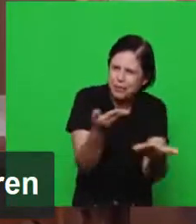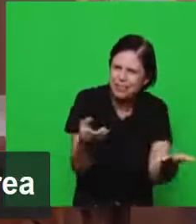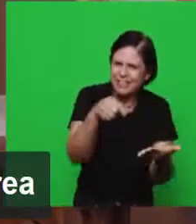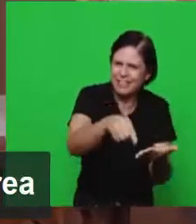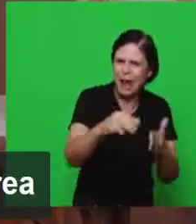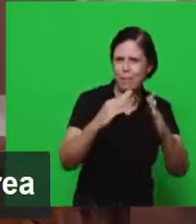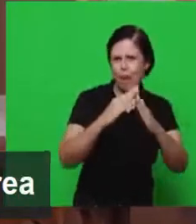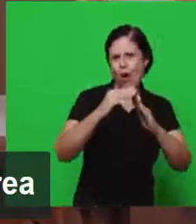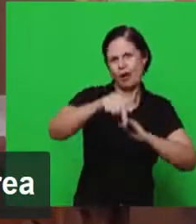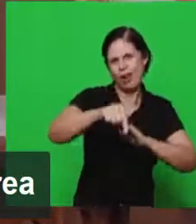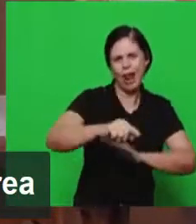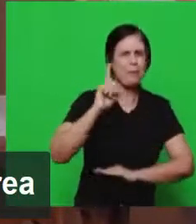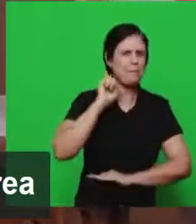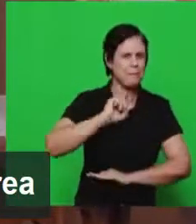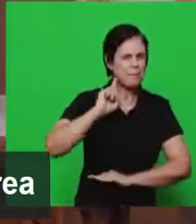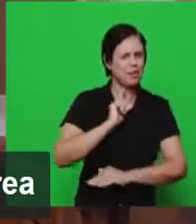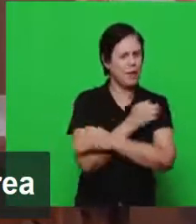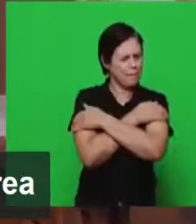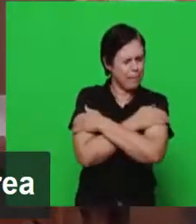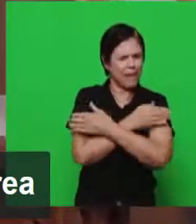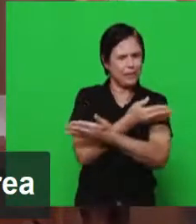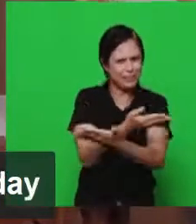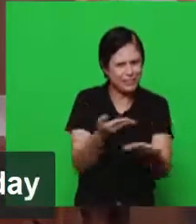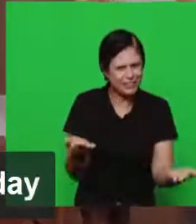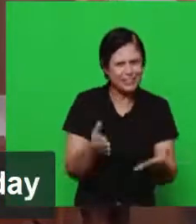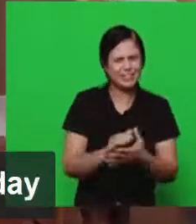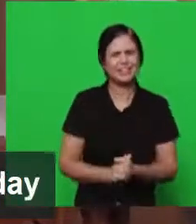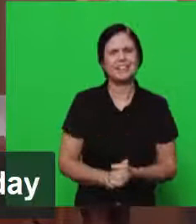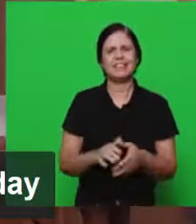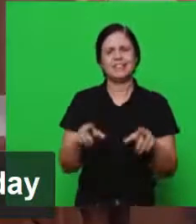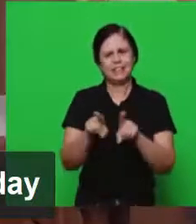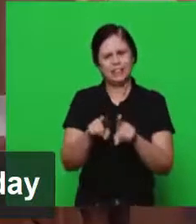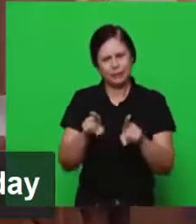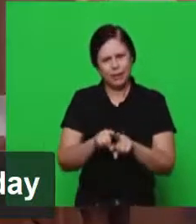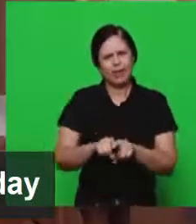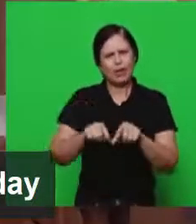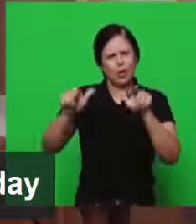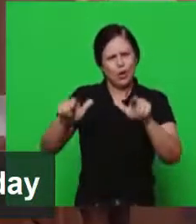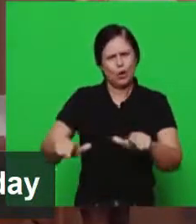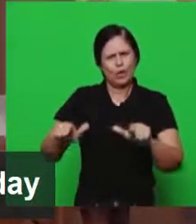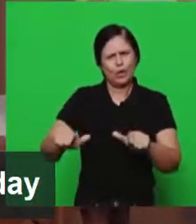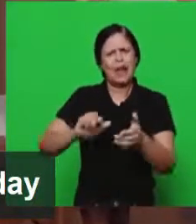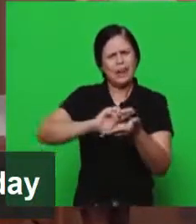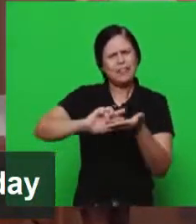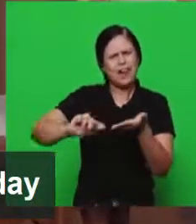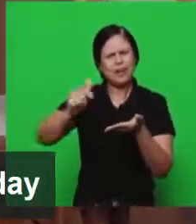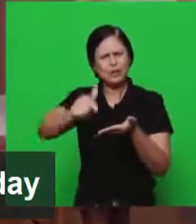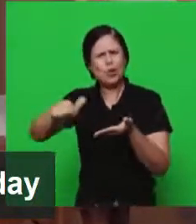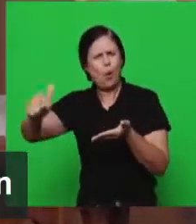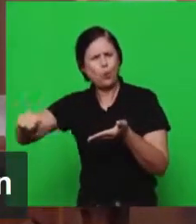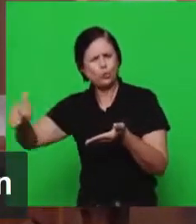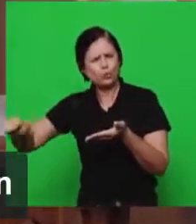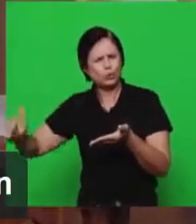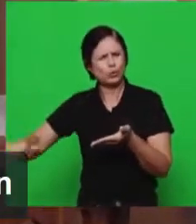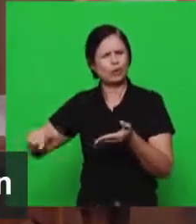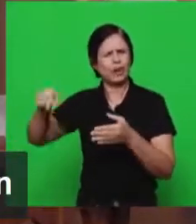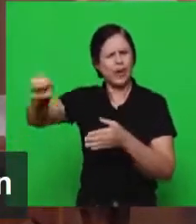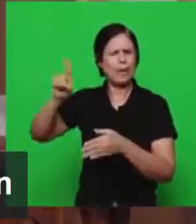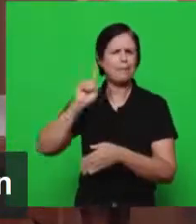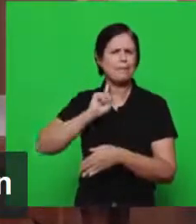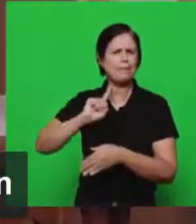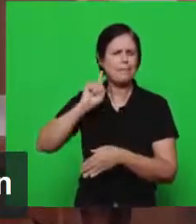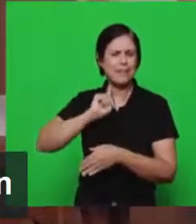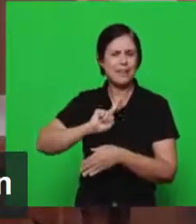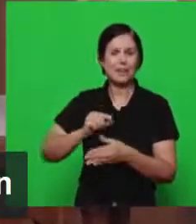irmãos. Tivemos algumas informações aqui também, na área de chalé, laginha, há um grupo, e hoje temos um grupo